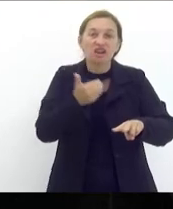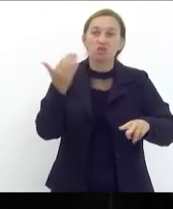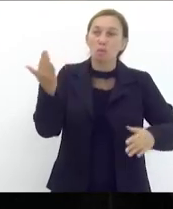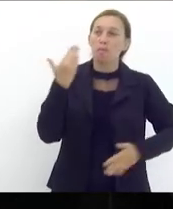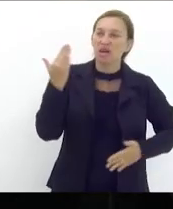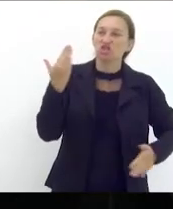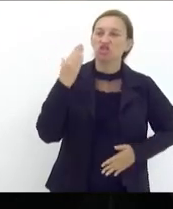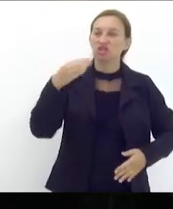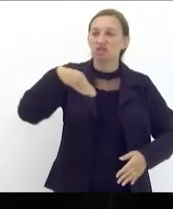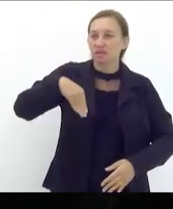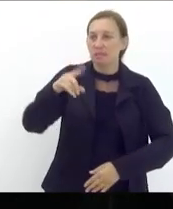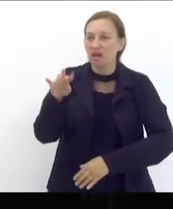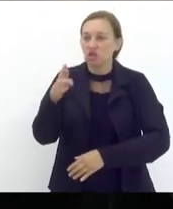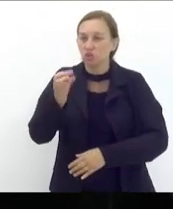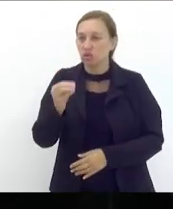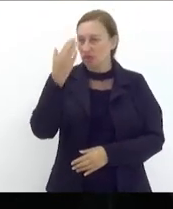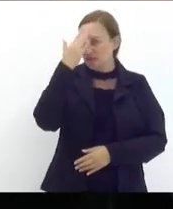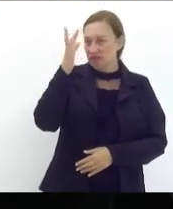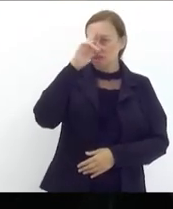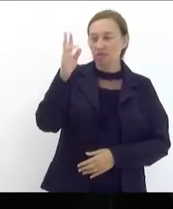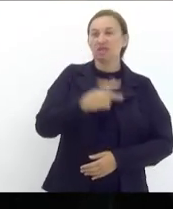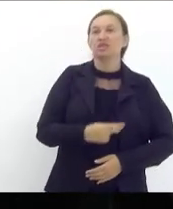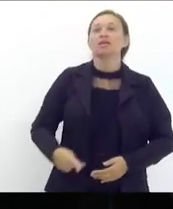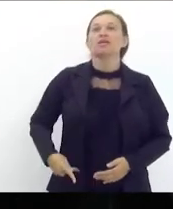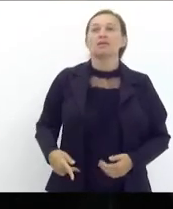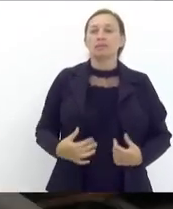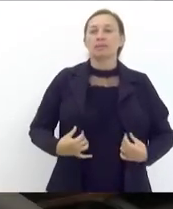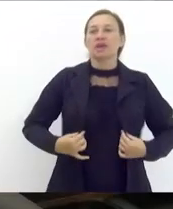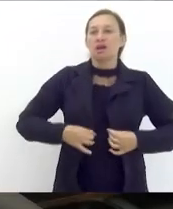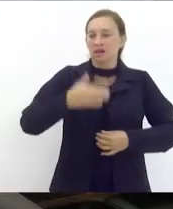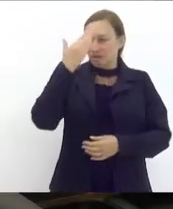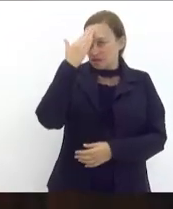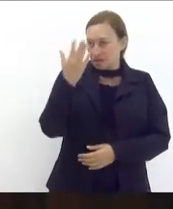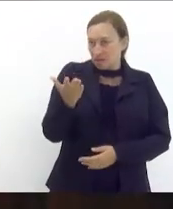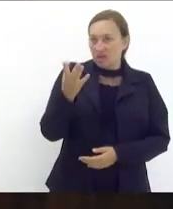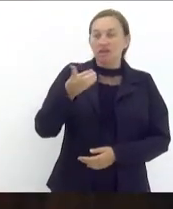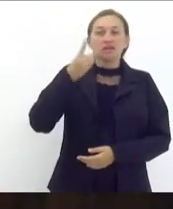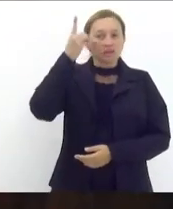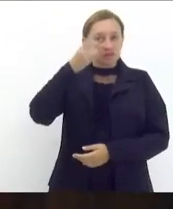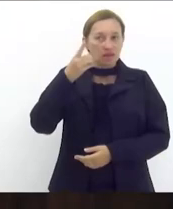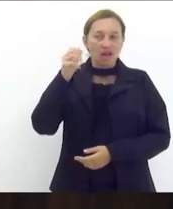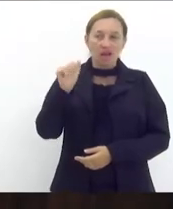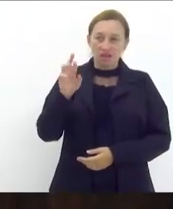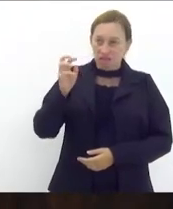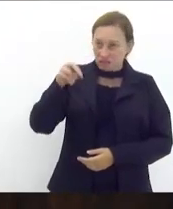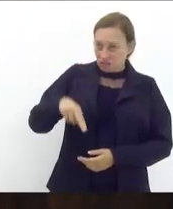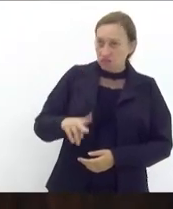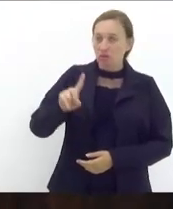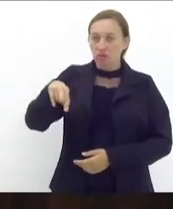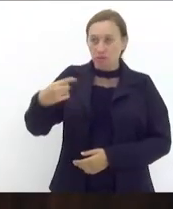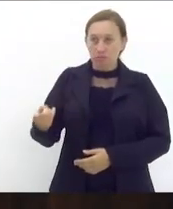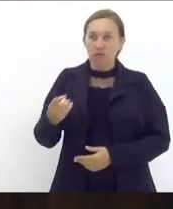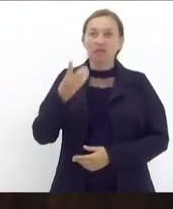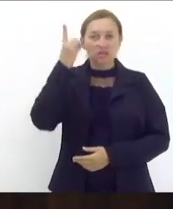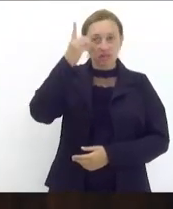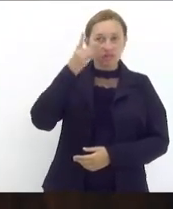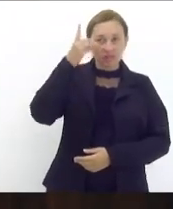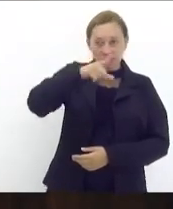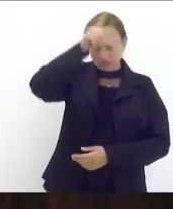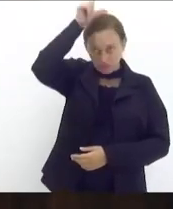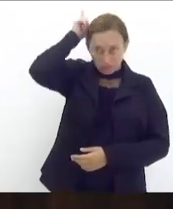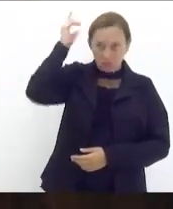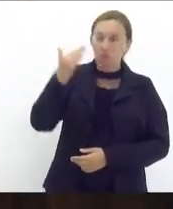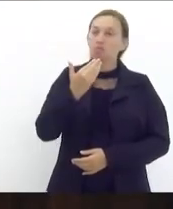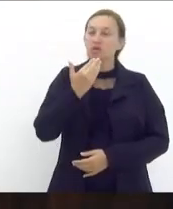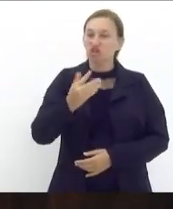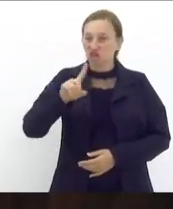desse maduro muito obrigado presidente agradecendo ao deputado Anderson Moraes próximo orador inscrito ao deputado Luiz Paulo e eu